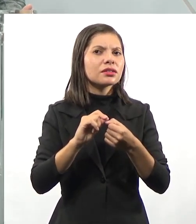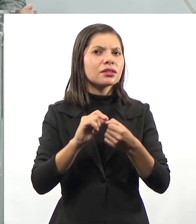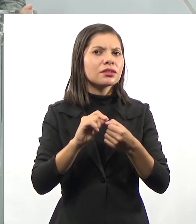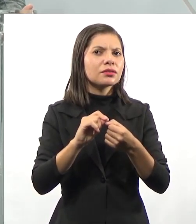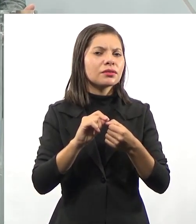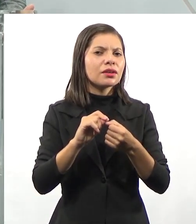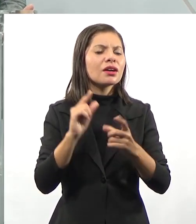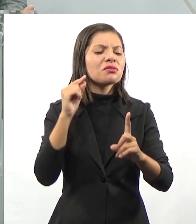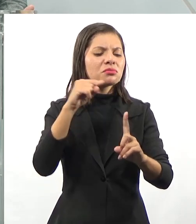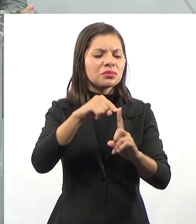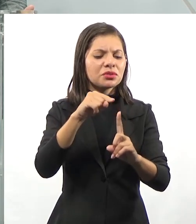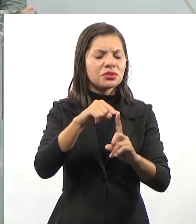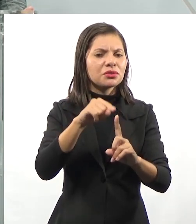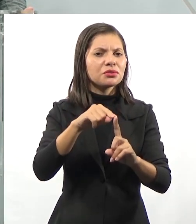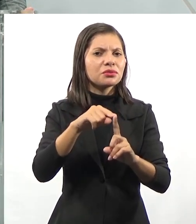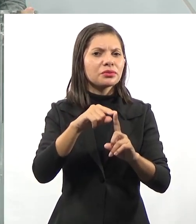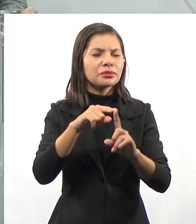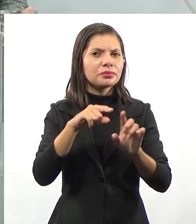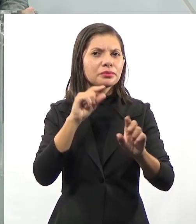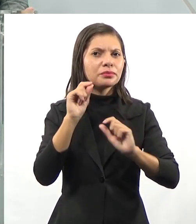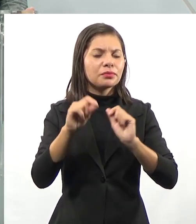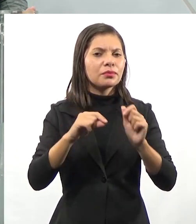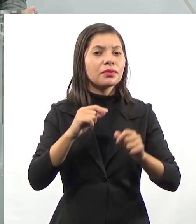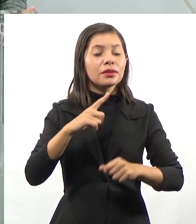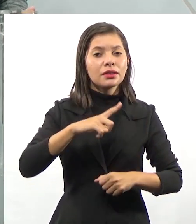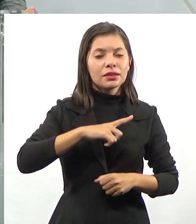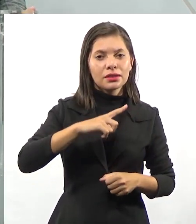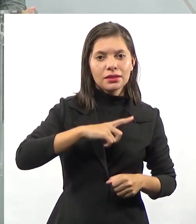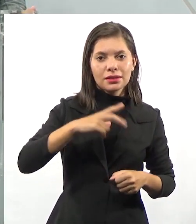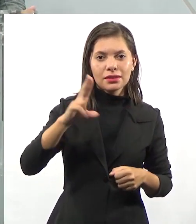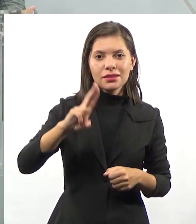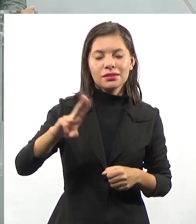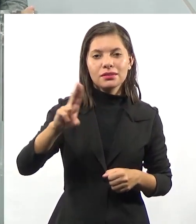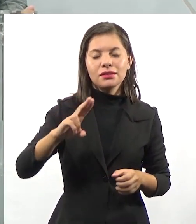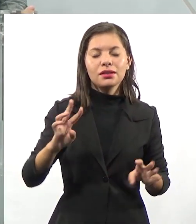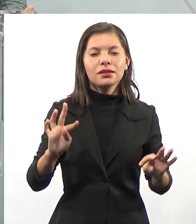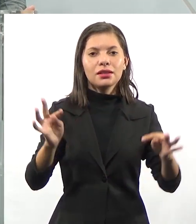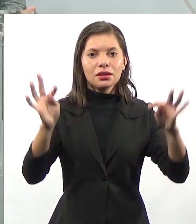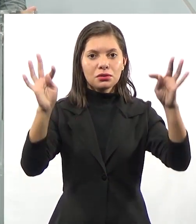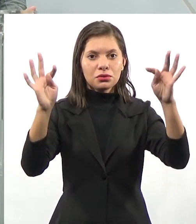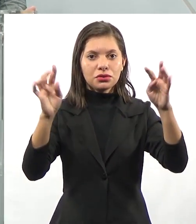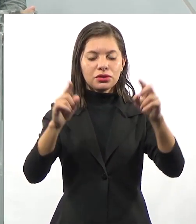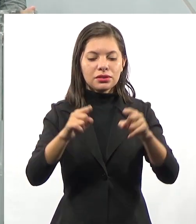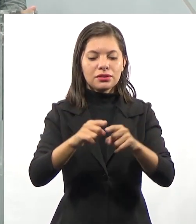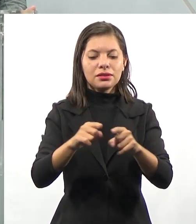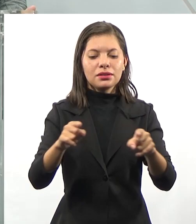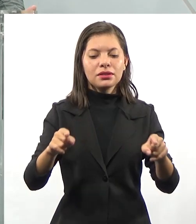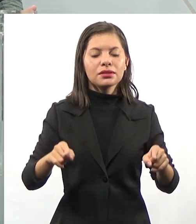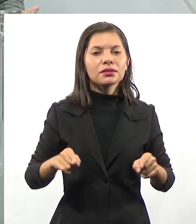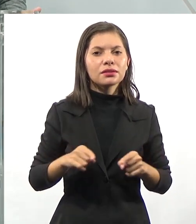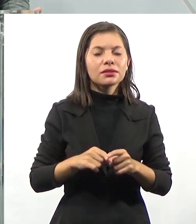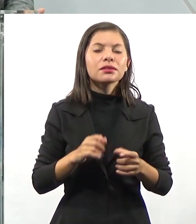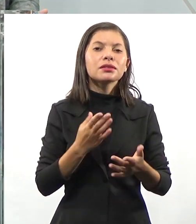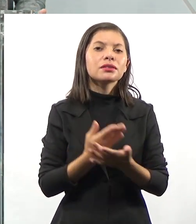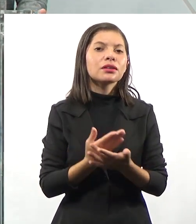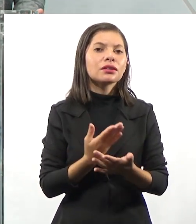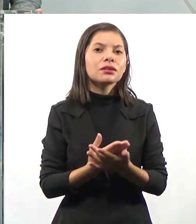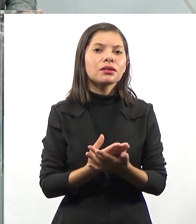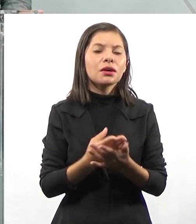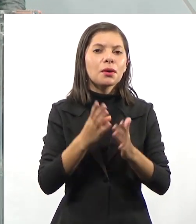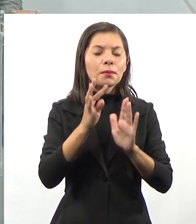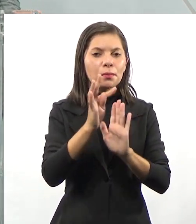será que está certo o objetivo? Será que é esse o objetivo que se tem ao utilizar a tecnologia na sala de aula? ou seria